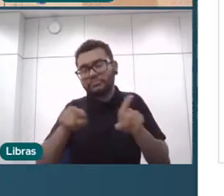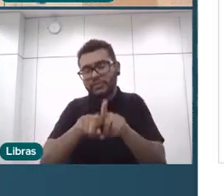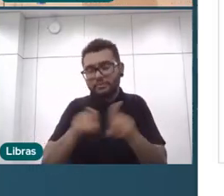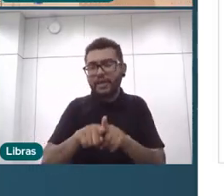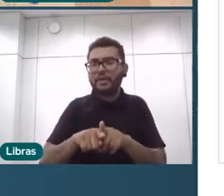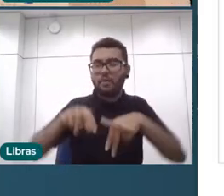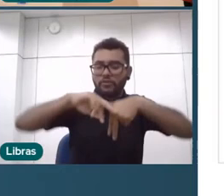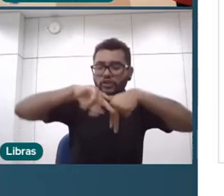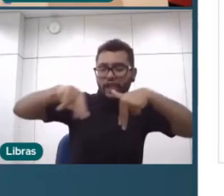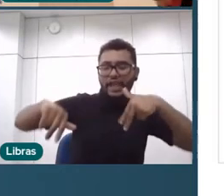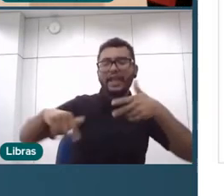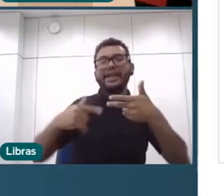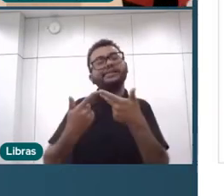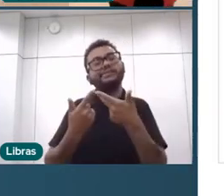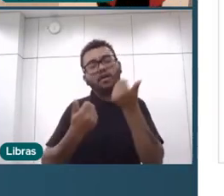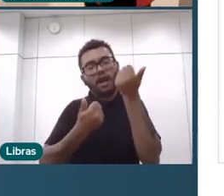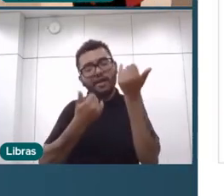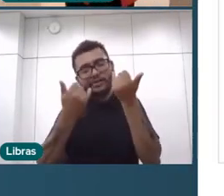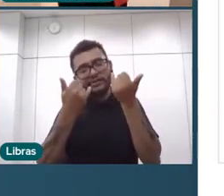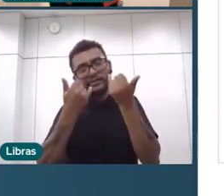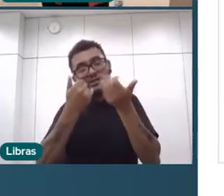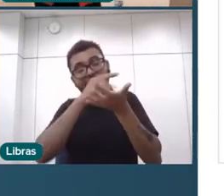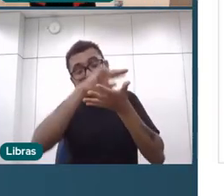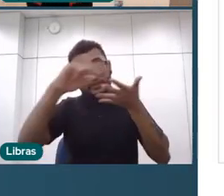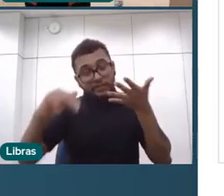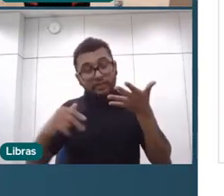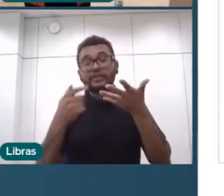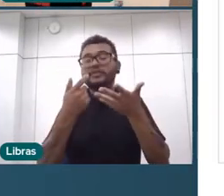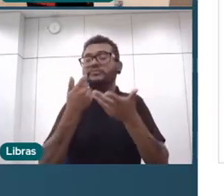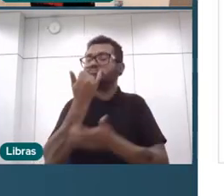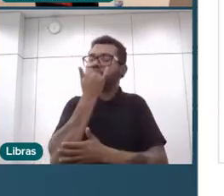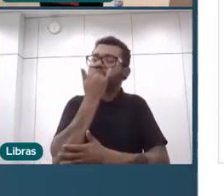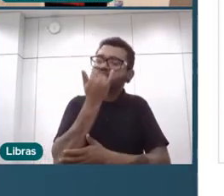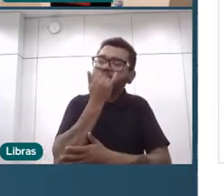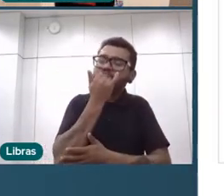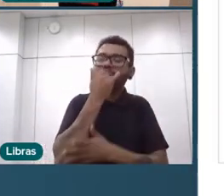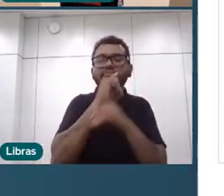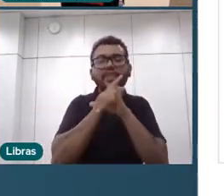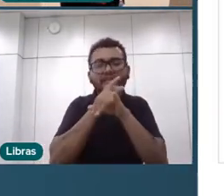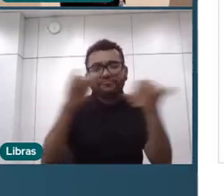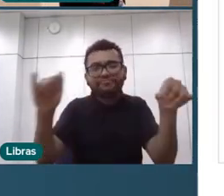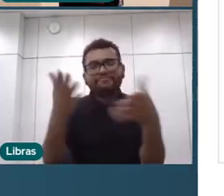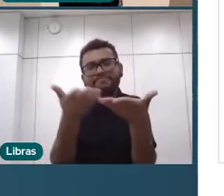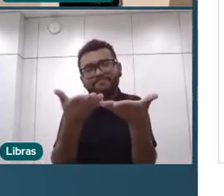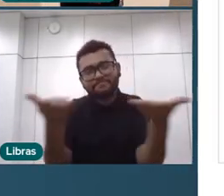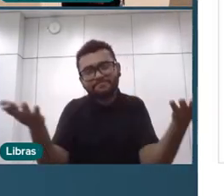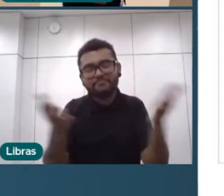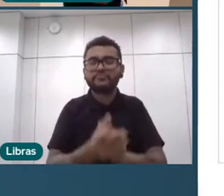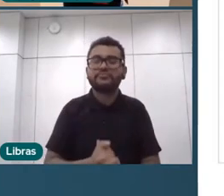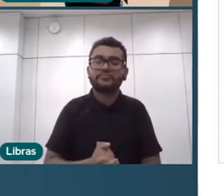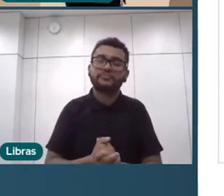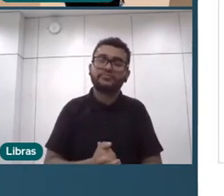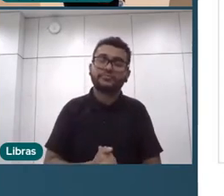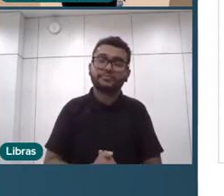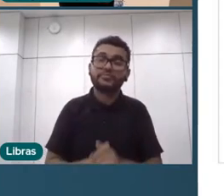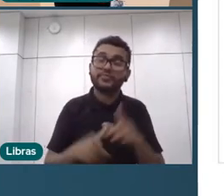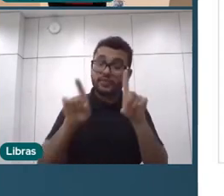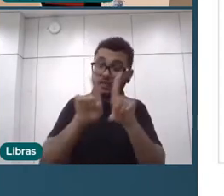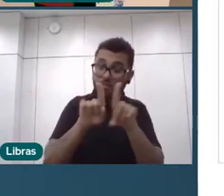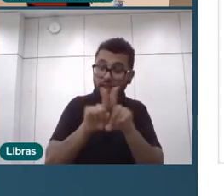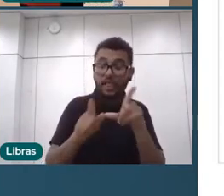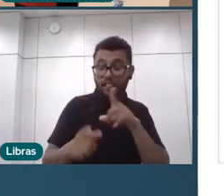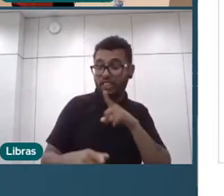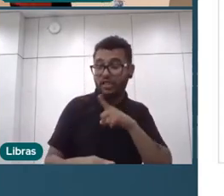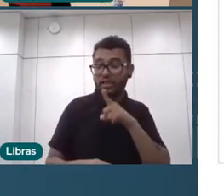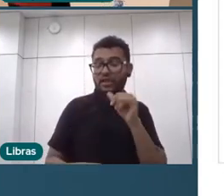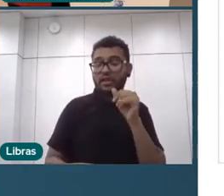gênero, tem uma série de coisas, então aproveitar para pedir desculpas publicamente aqui. E a gente tem só